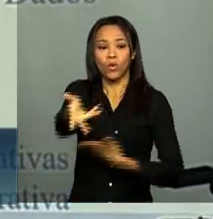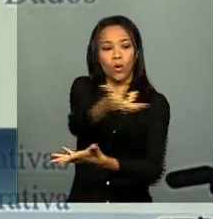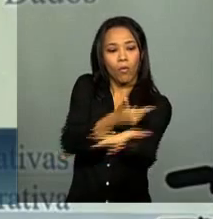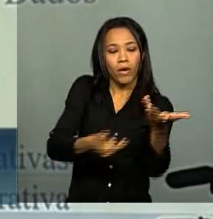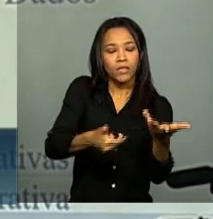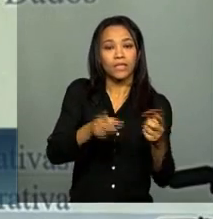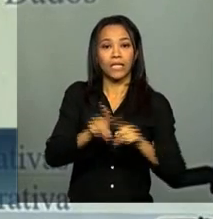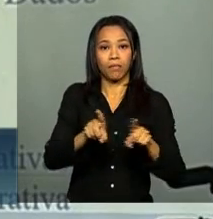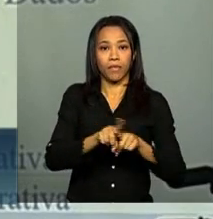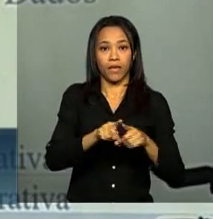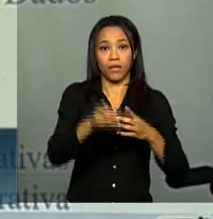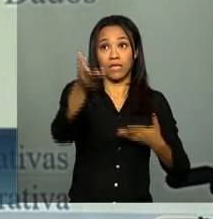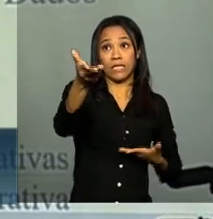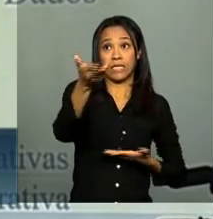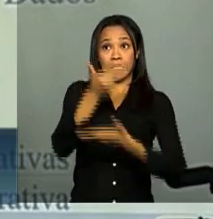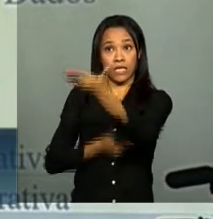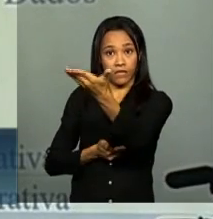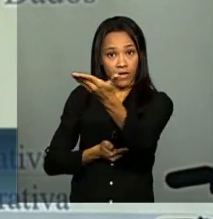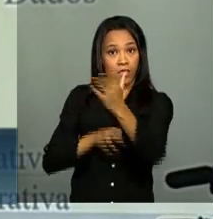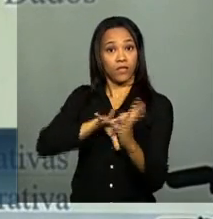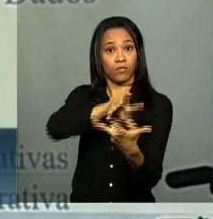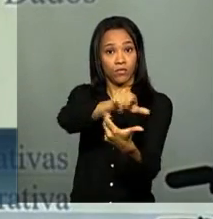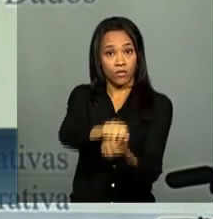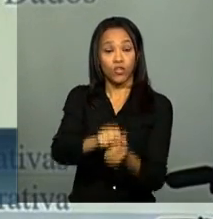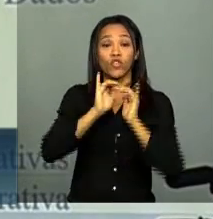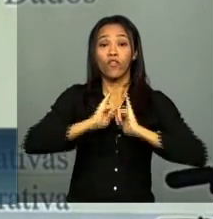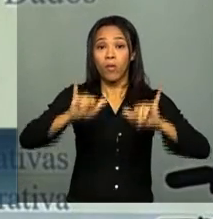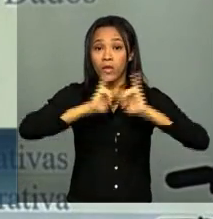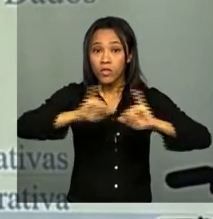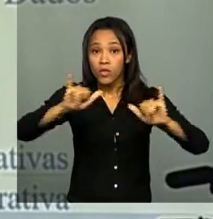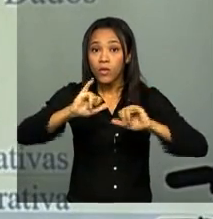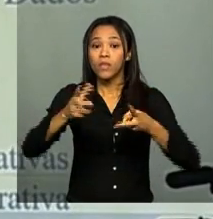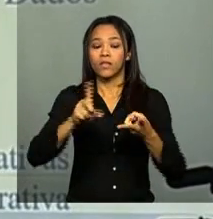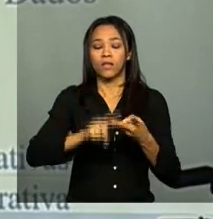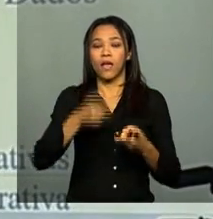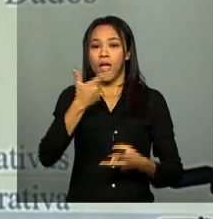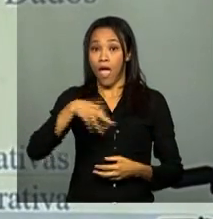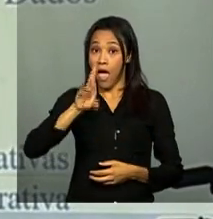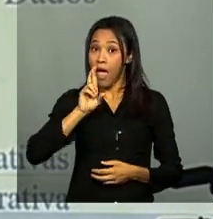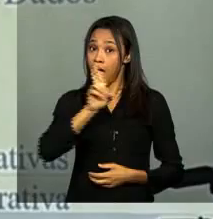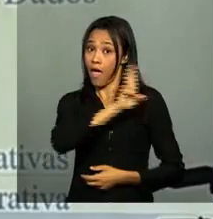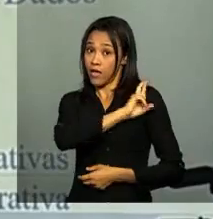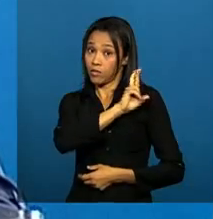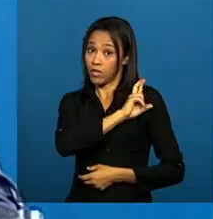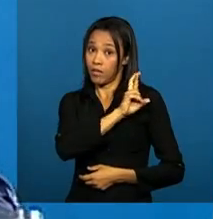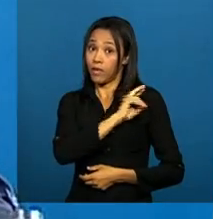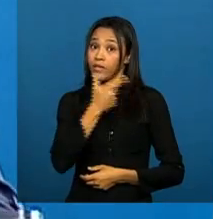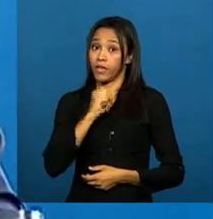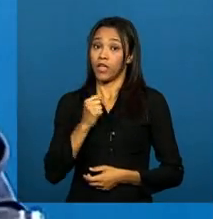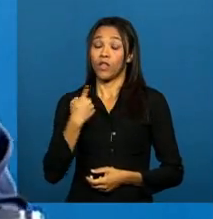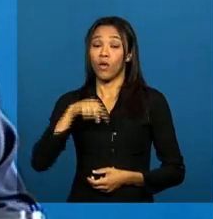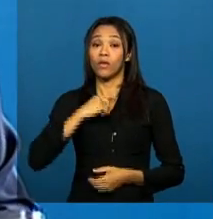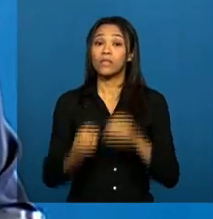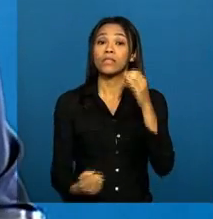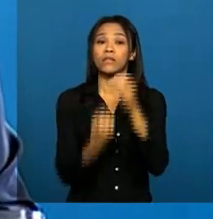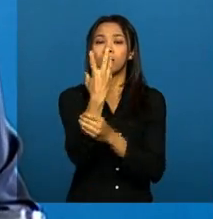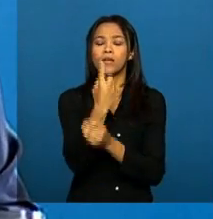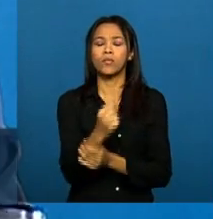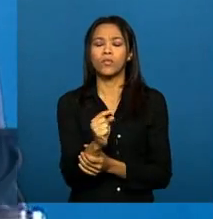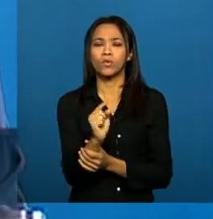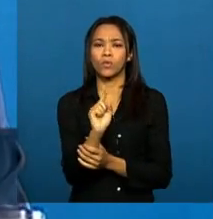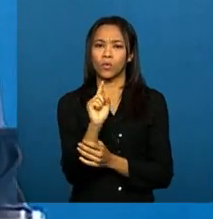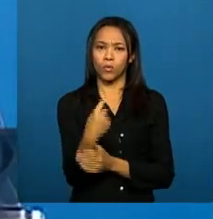transferência internacional de dados, responsabilidade dos agentes. Nós criamos uma figura que é a responsabilidade